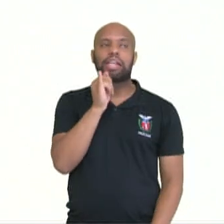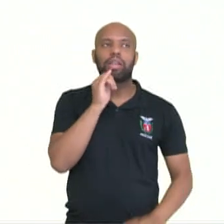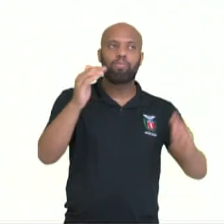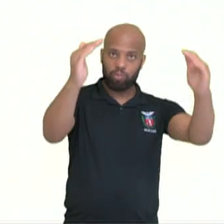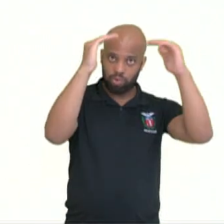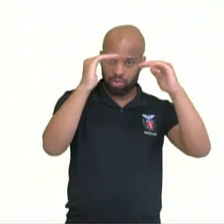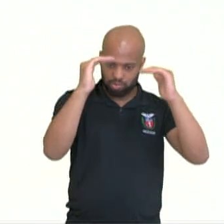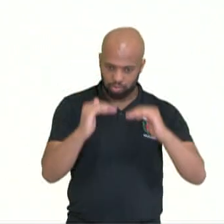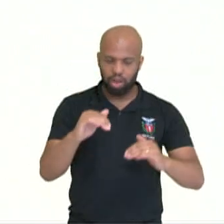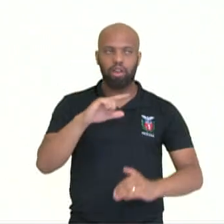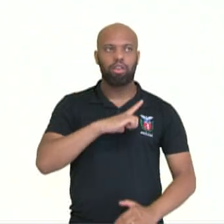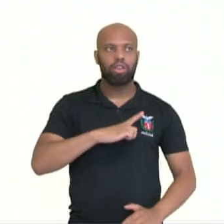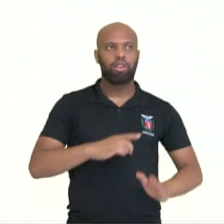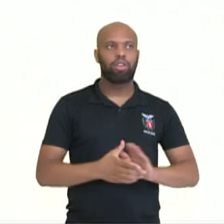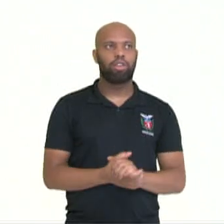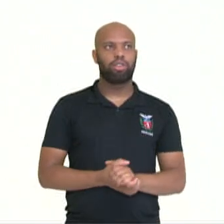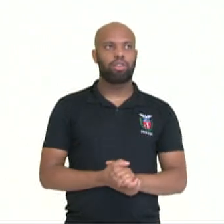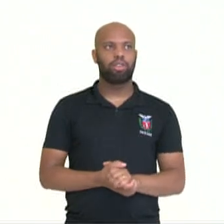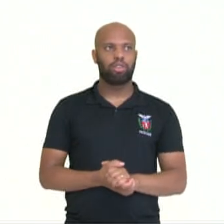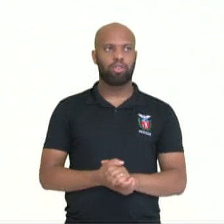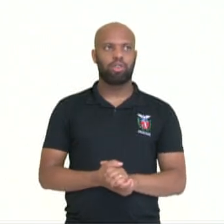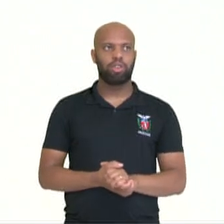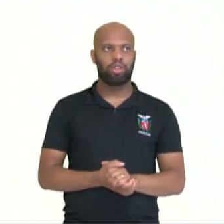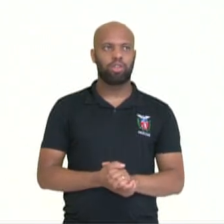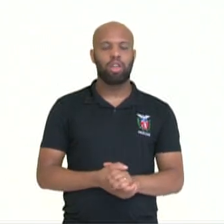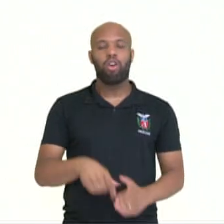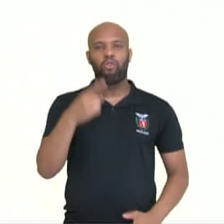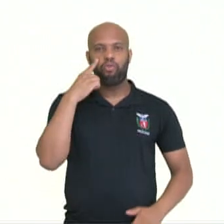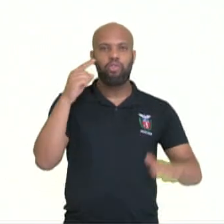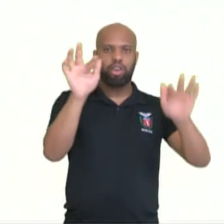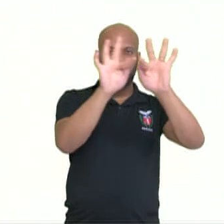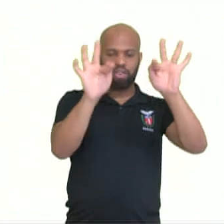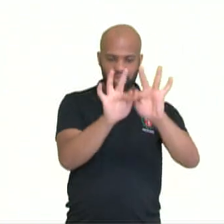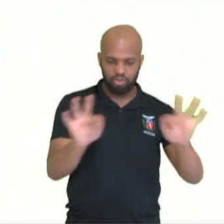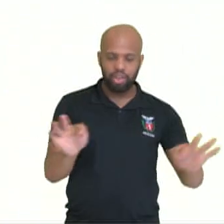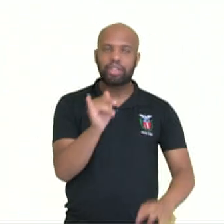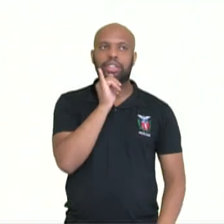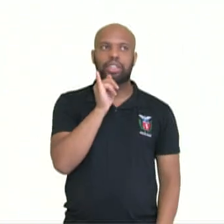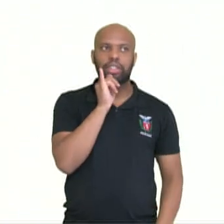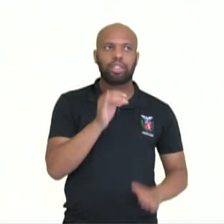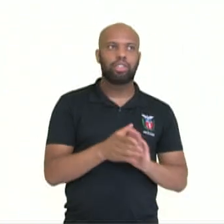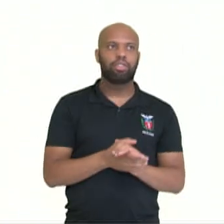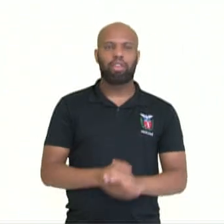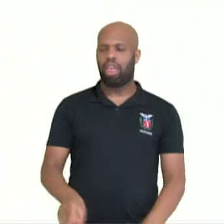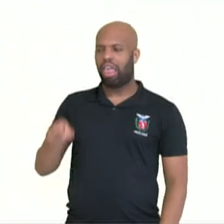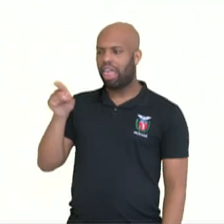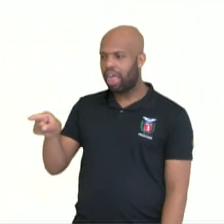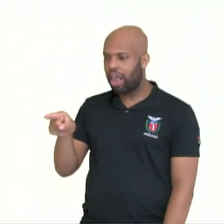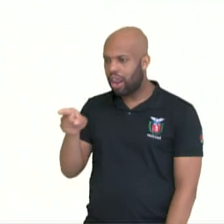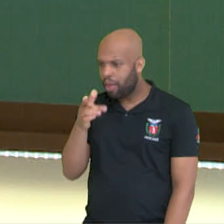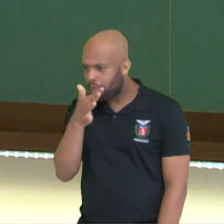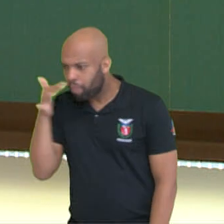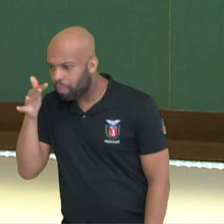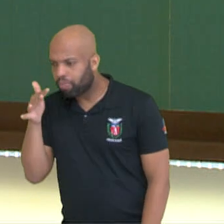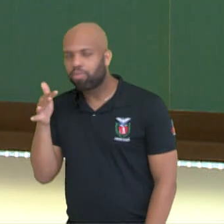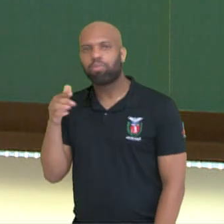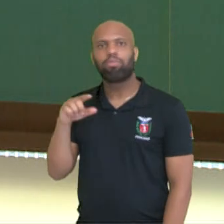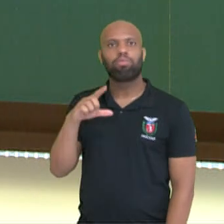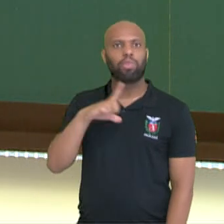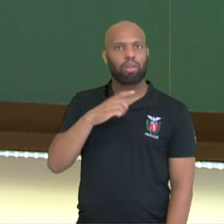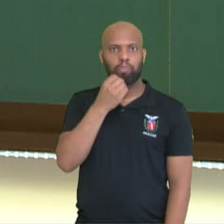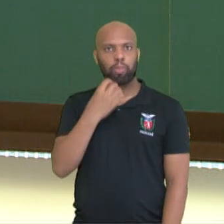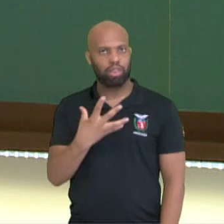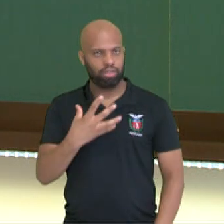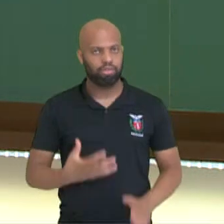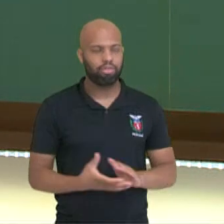Temos os exemplos aqui. Ele huele bem. Ele cheira bem. Então, nós